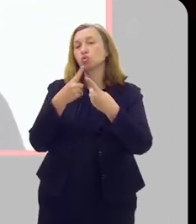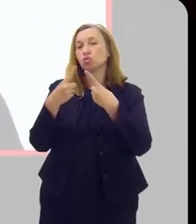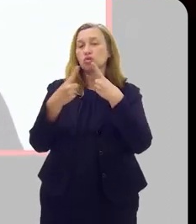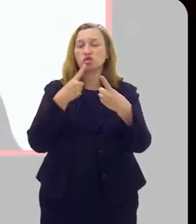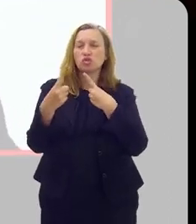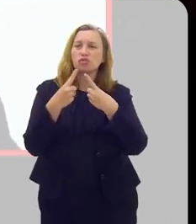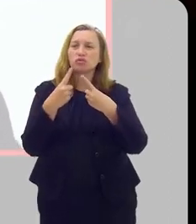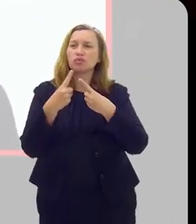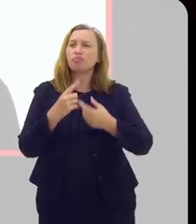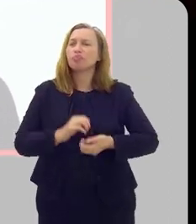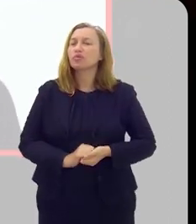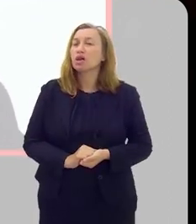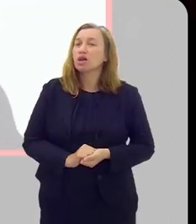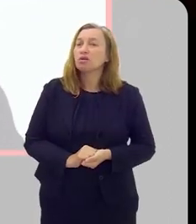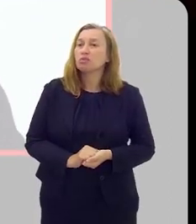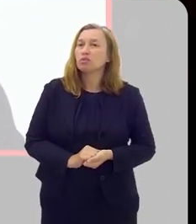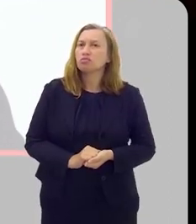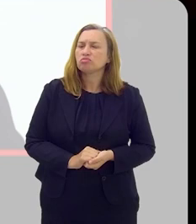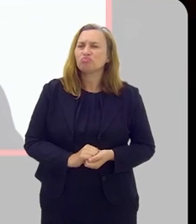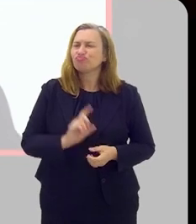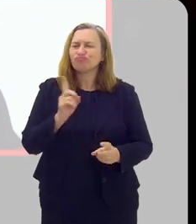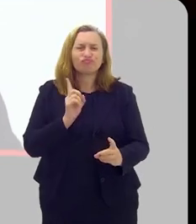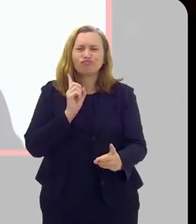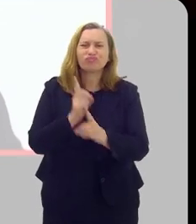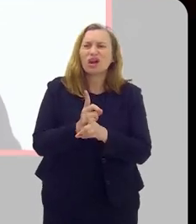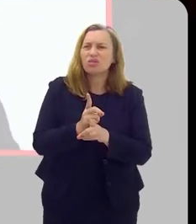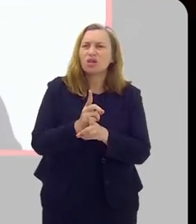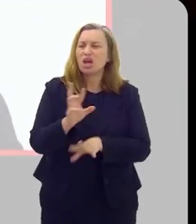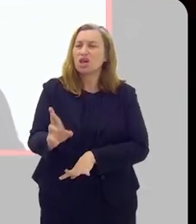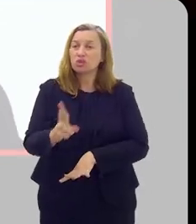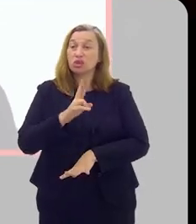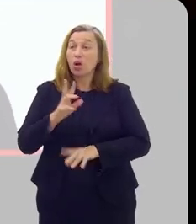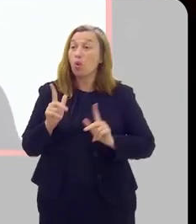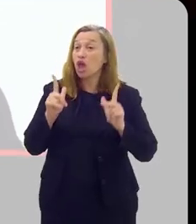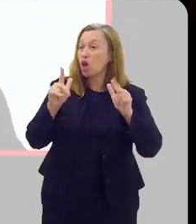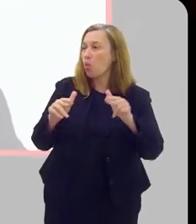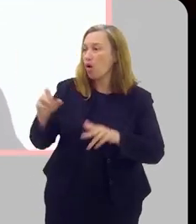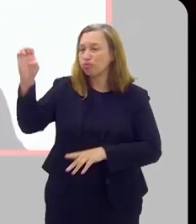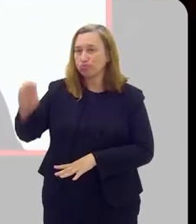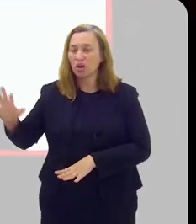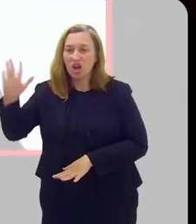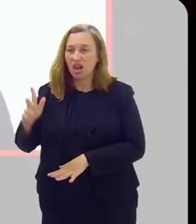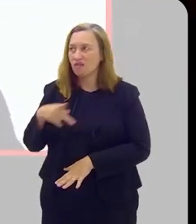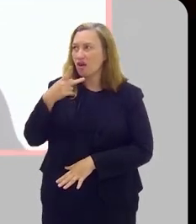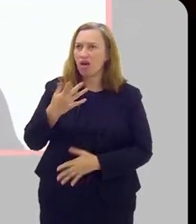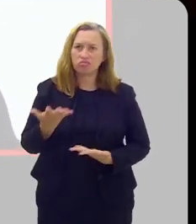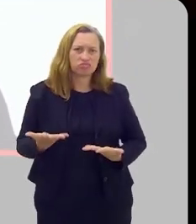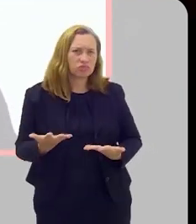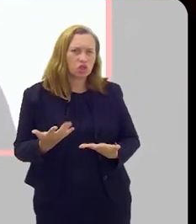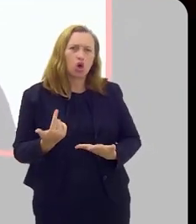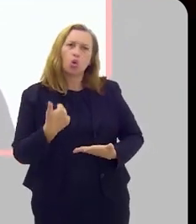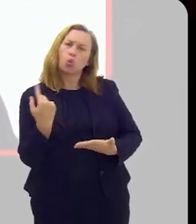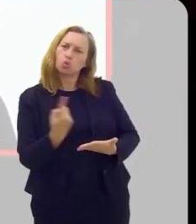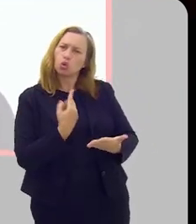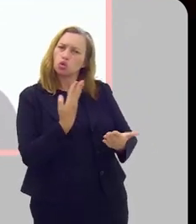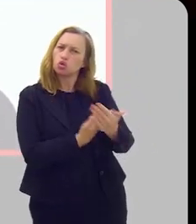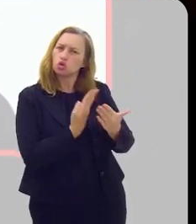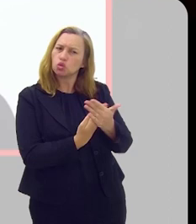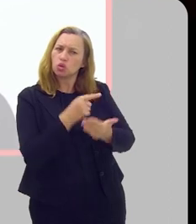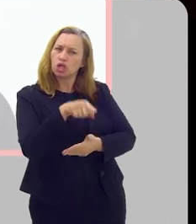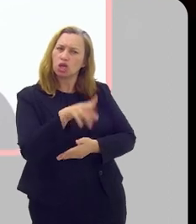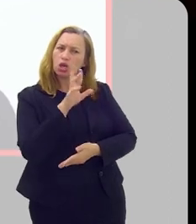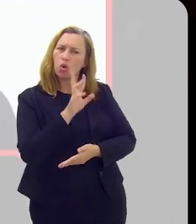questões discutíveis ali e que eles não acharam resultados igual aos europeus. Eles falaram, olha, o nosso